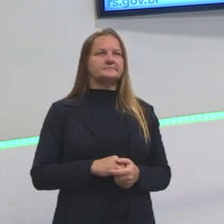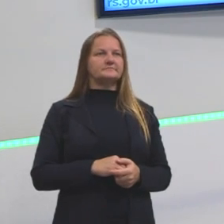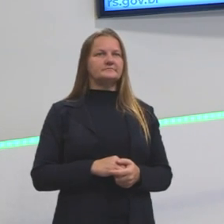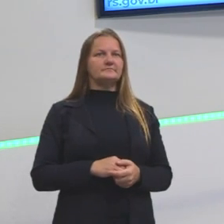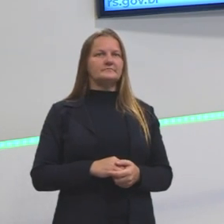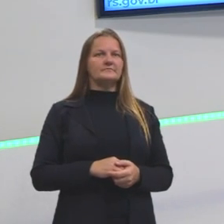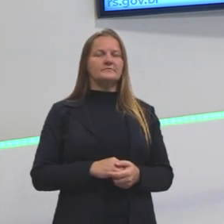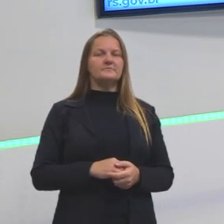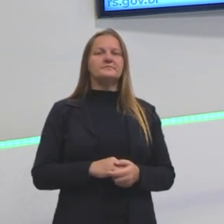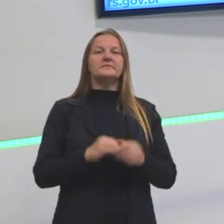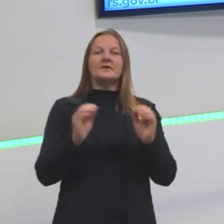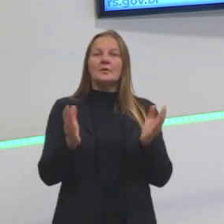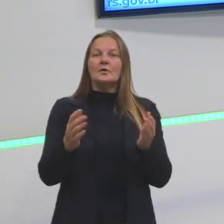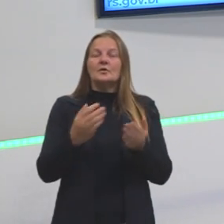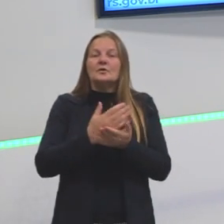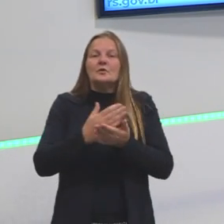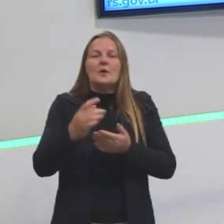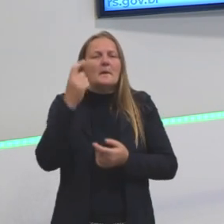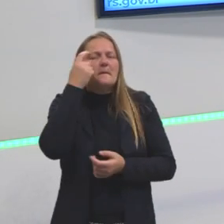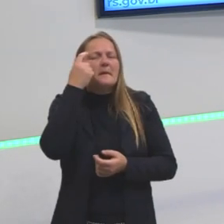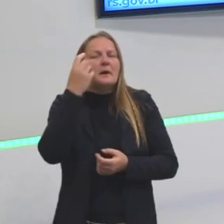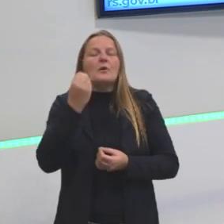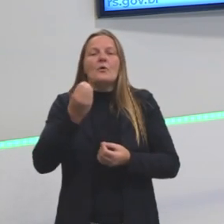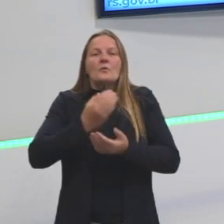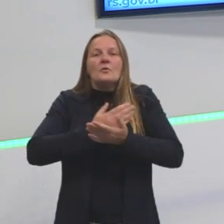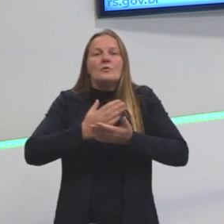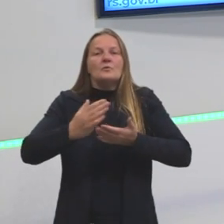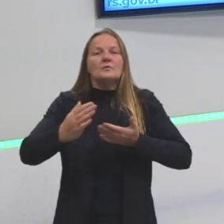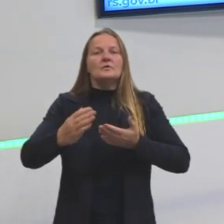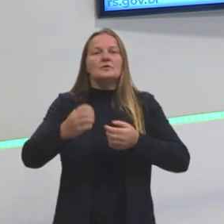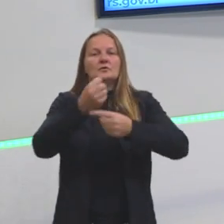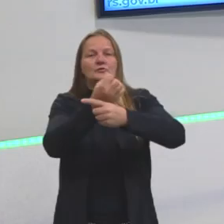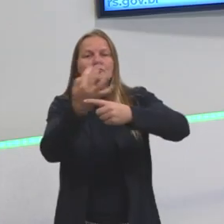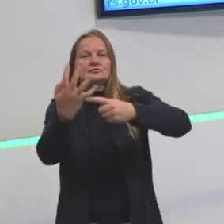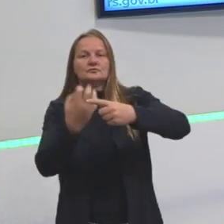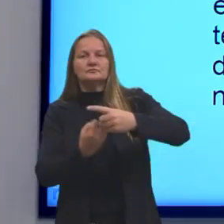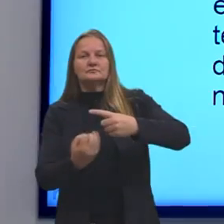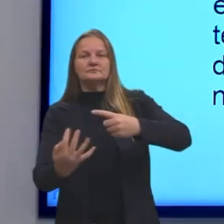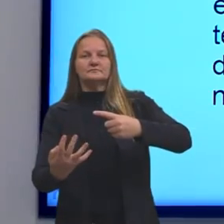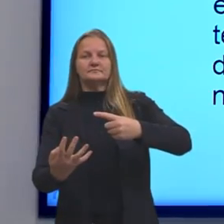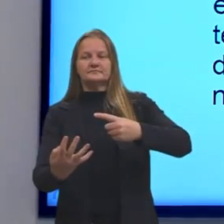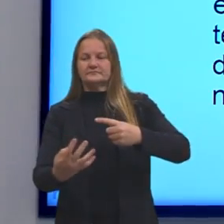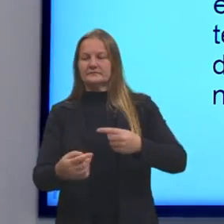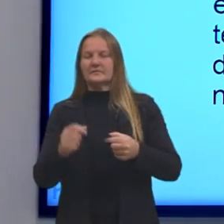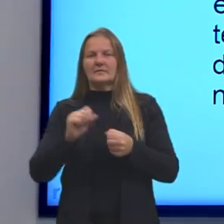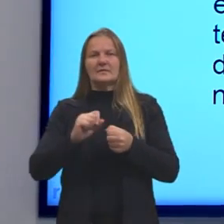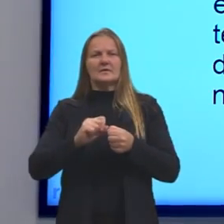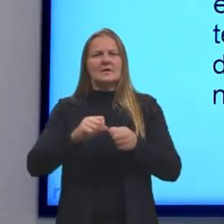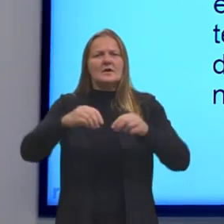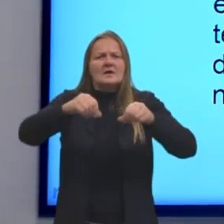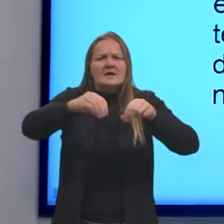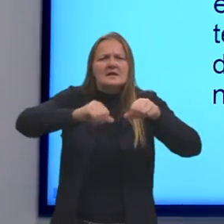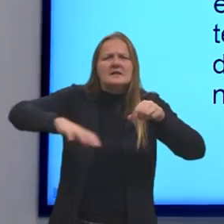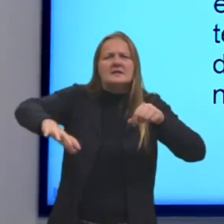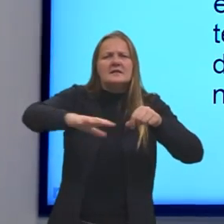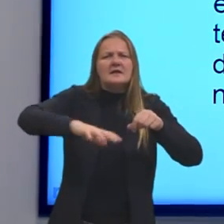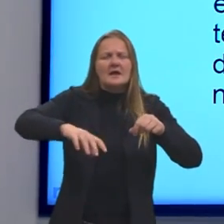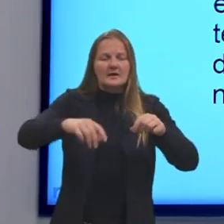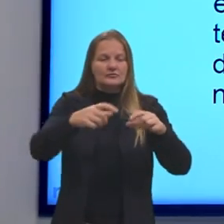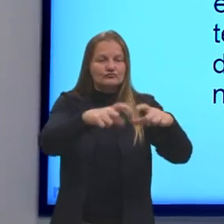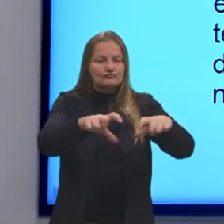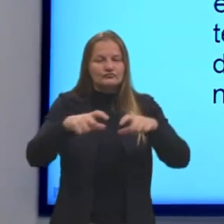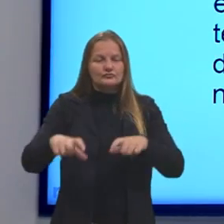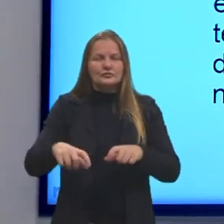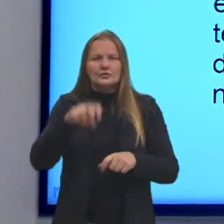Então, nós vamos agora pensar como surgiram de fato as frações. Para que essas terras fossem demarcadas, os